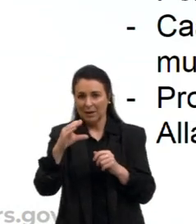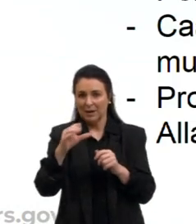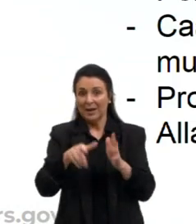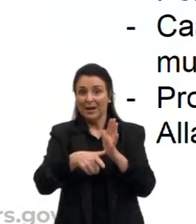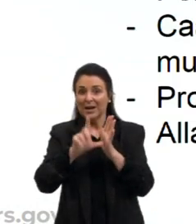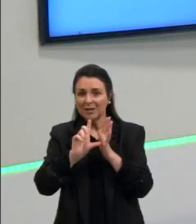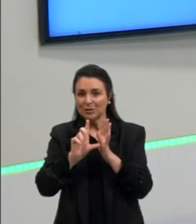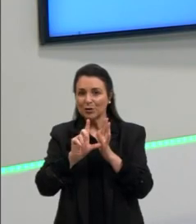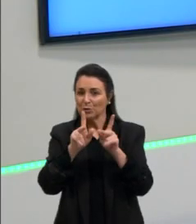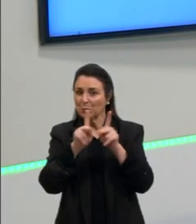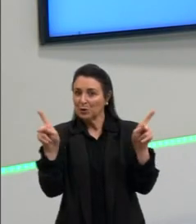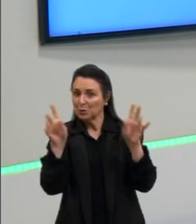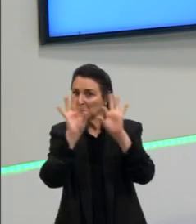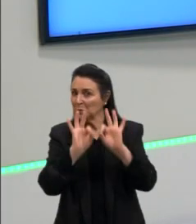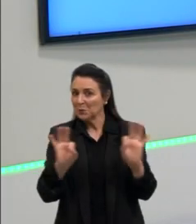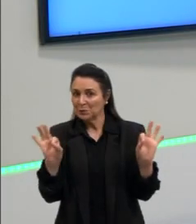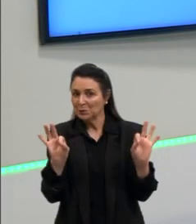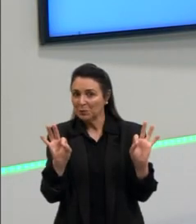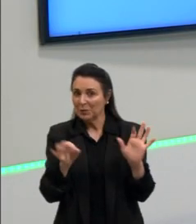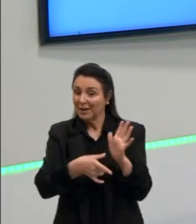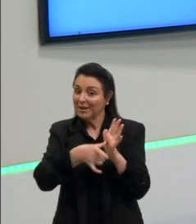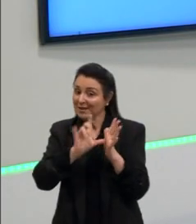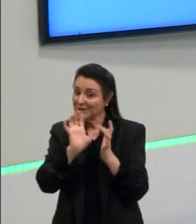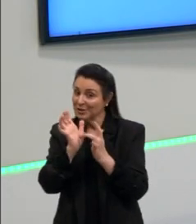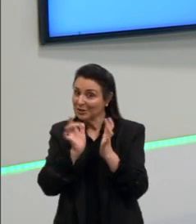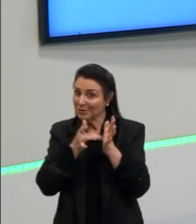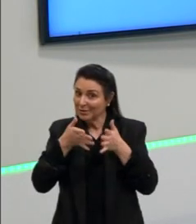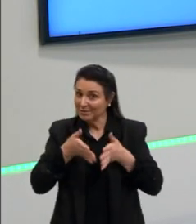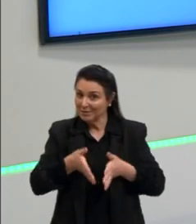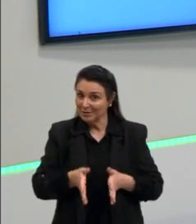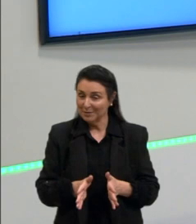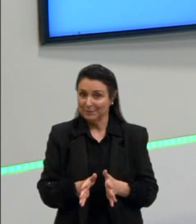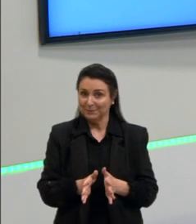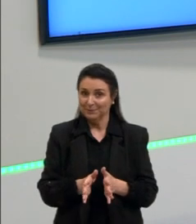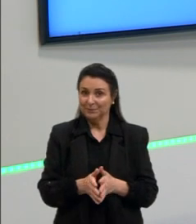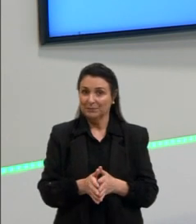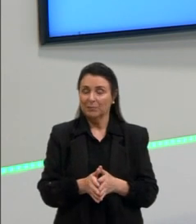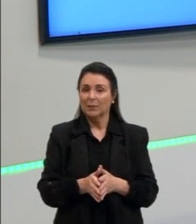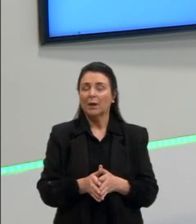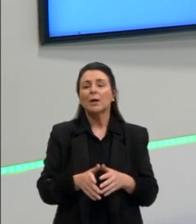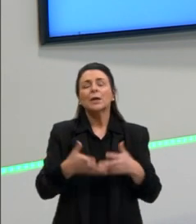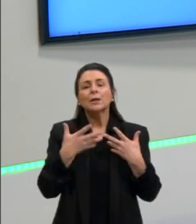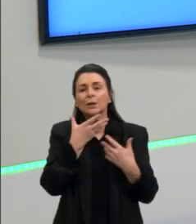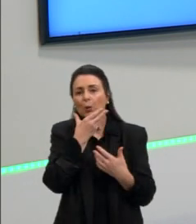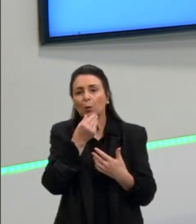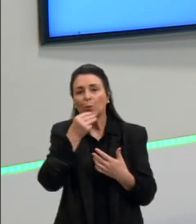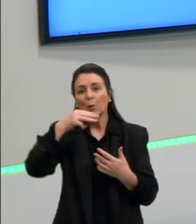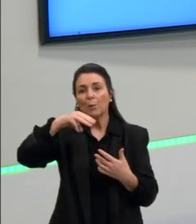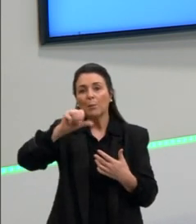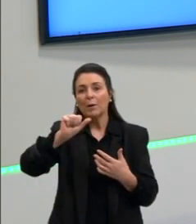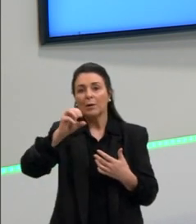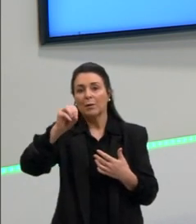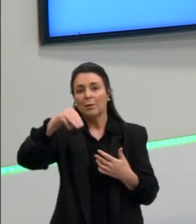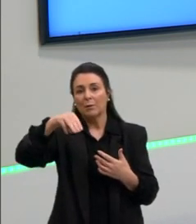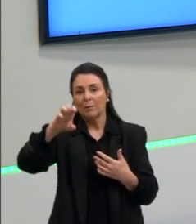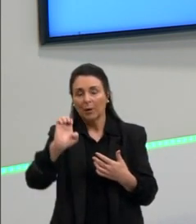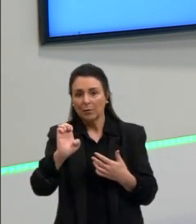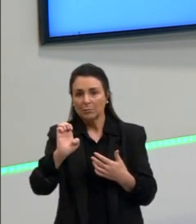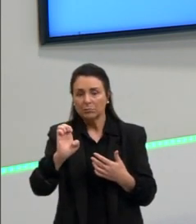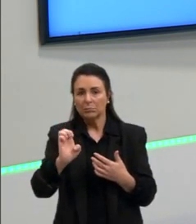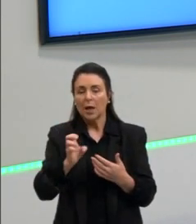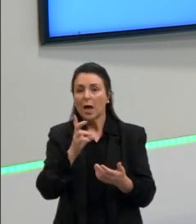seria o respectivo Antes de Cristo. E Maomé recebe, então, essas visitas por 10 anos